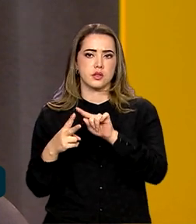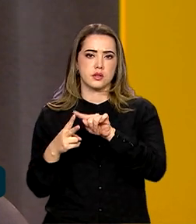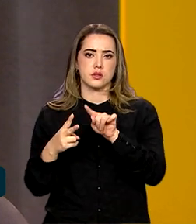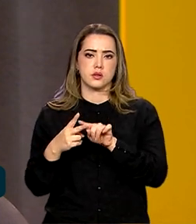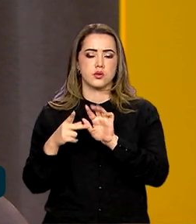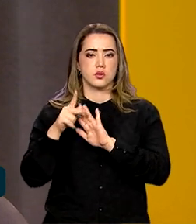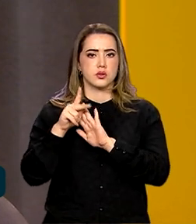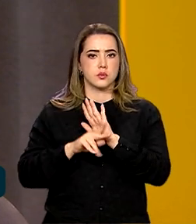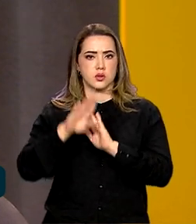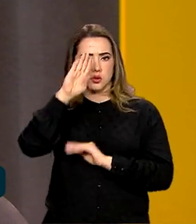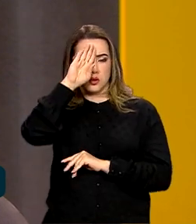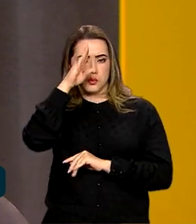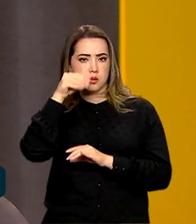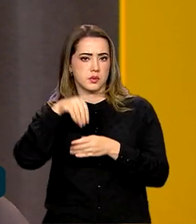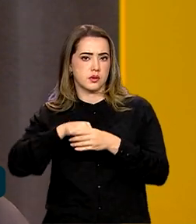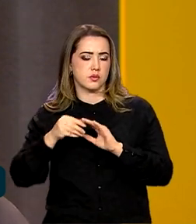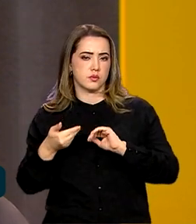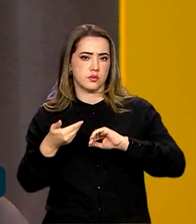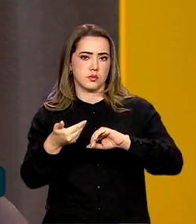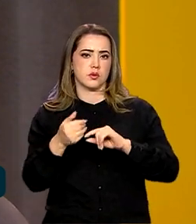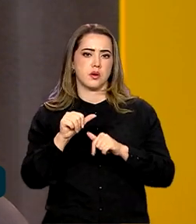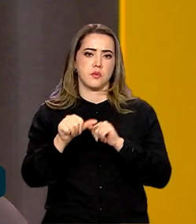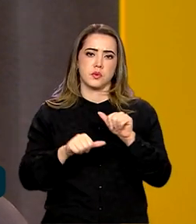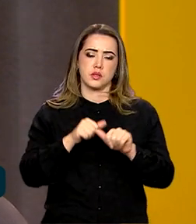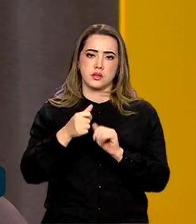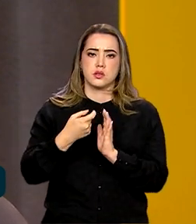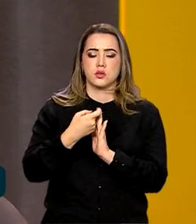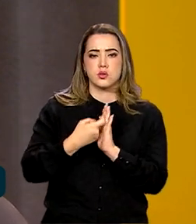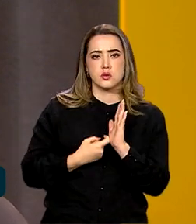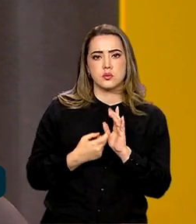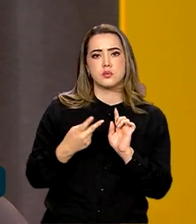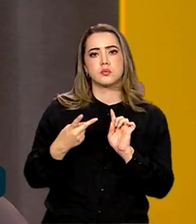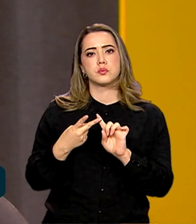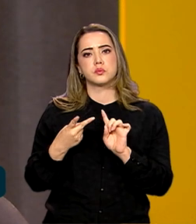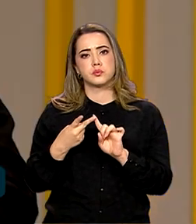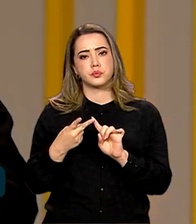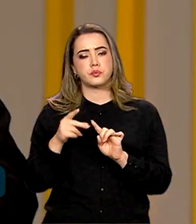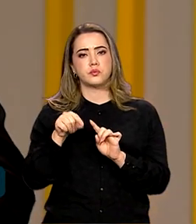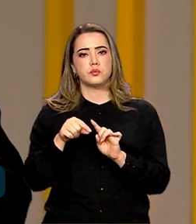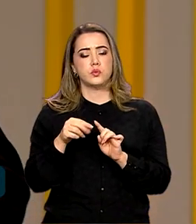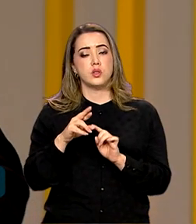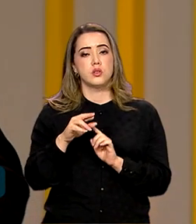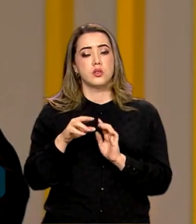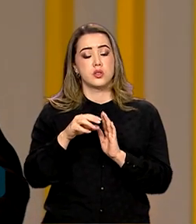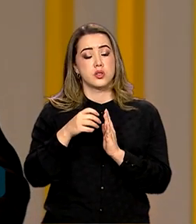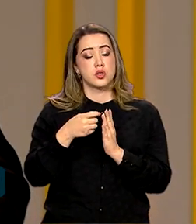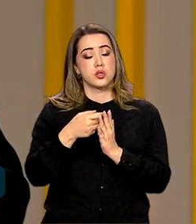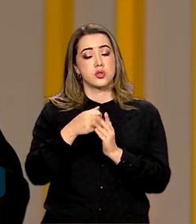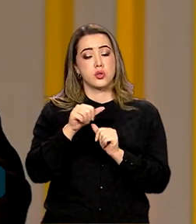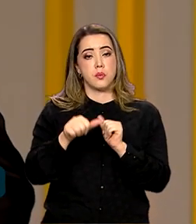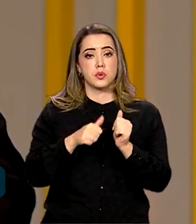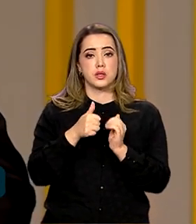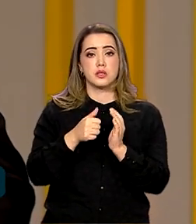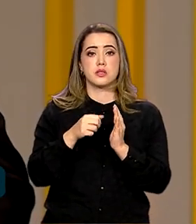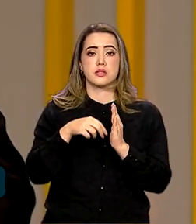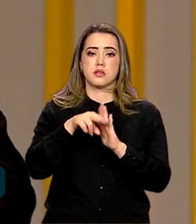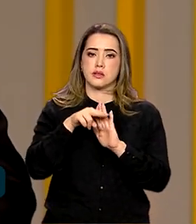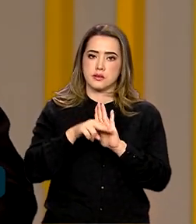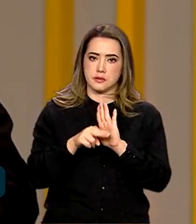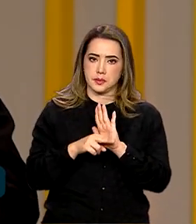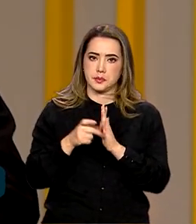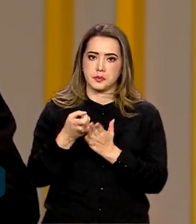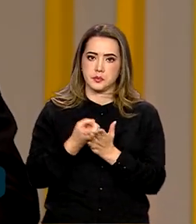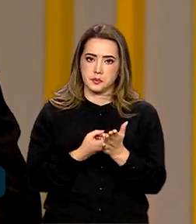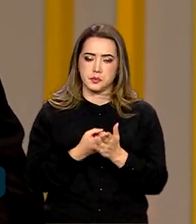prioritários aí no parlamento? A reforma tributária e o regime fiscal sustentável? Eu gostaria que tivesse uma reforma um pouco mais